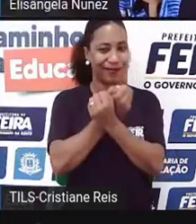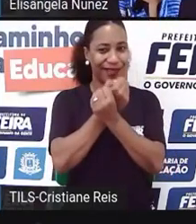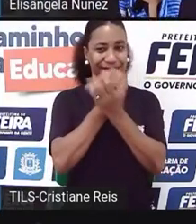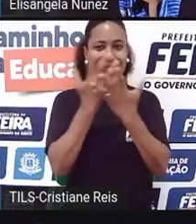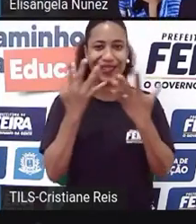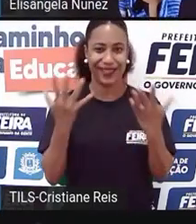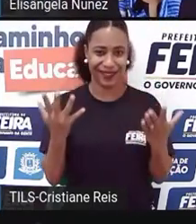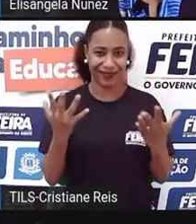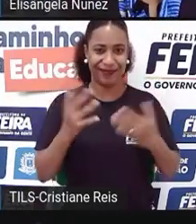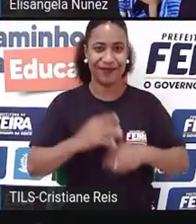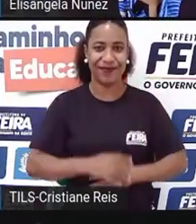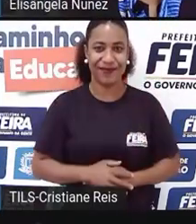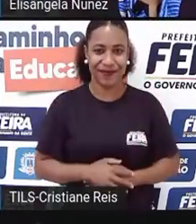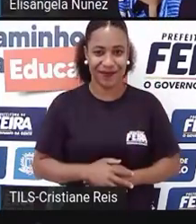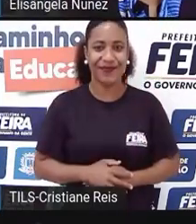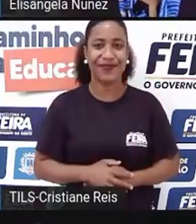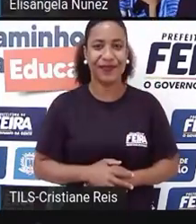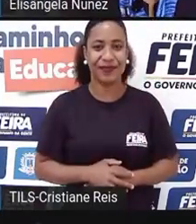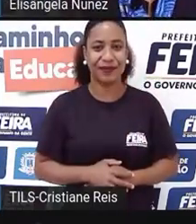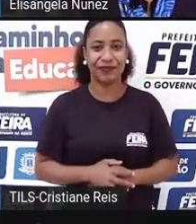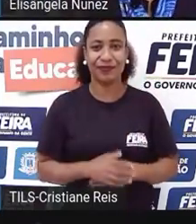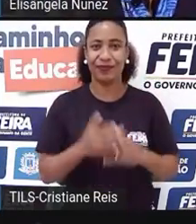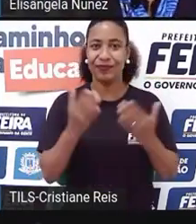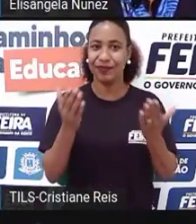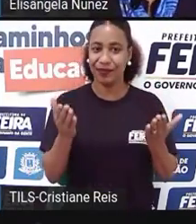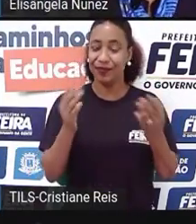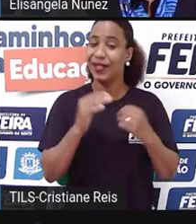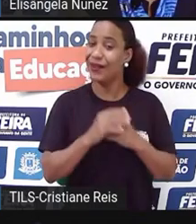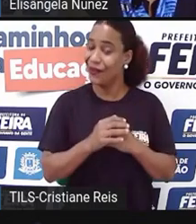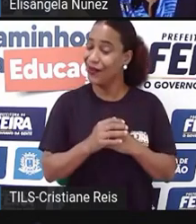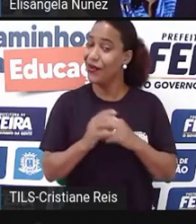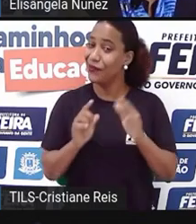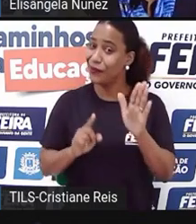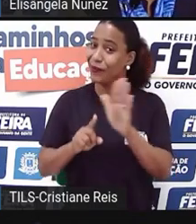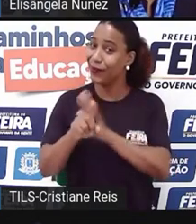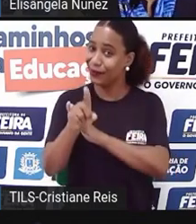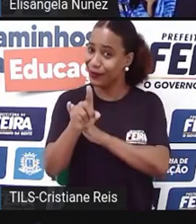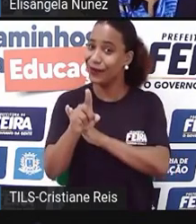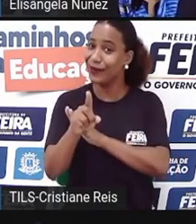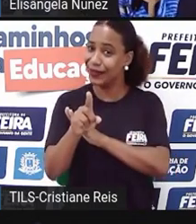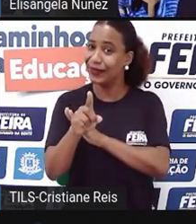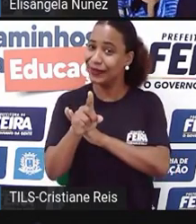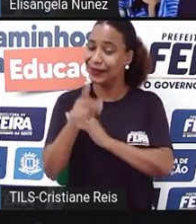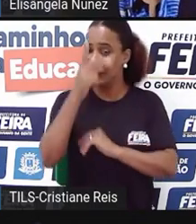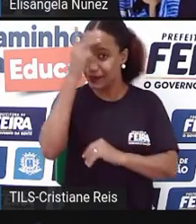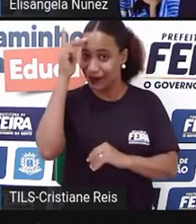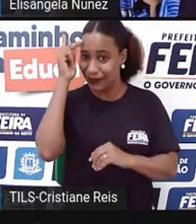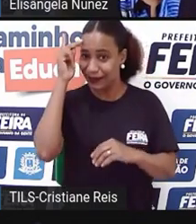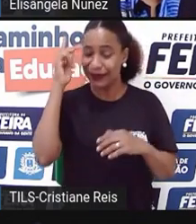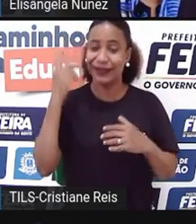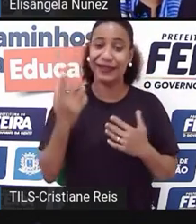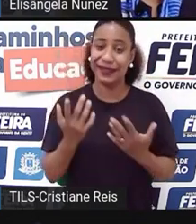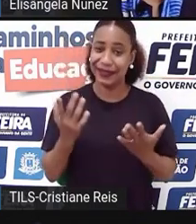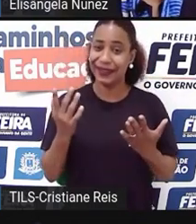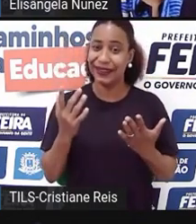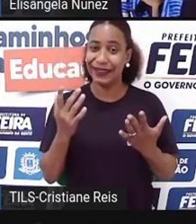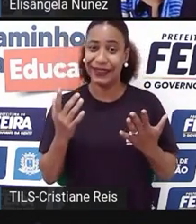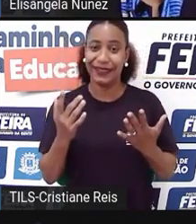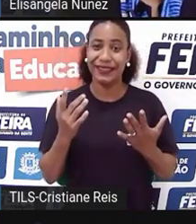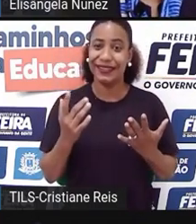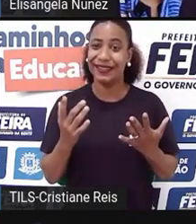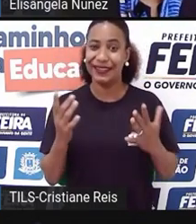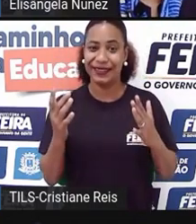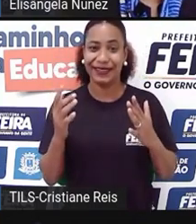Elisângela, eu vou tocar aqui num ponto, talvez, um pouco polêmico. Muitas vezes, a ideia de empreender ela é